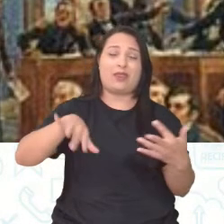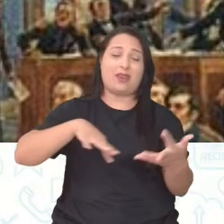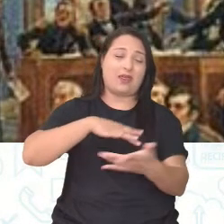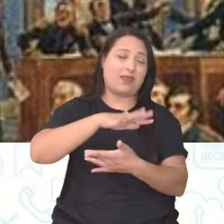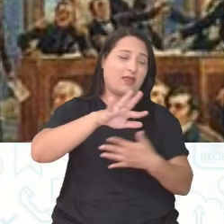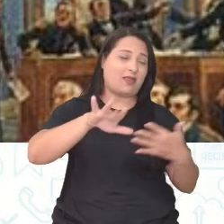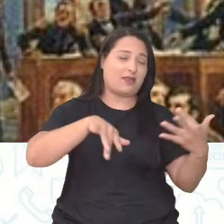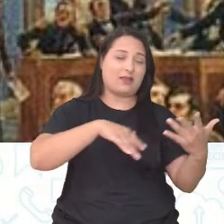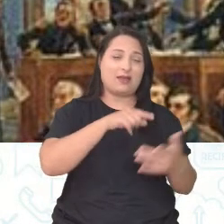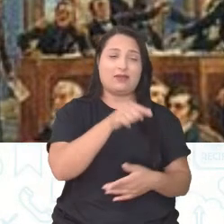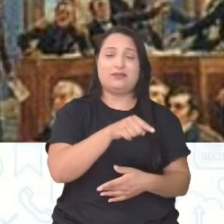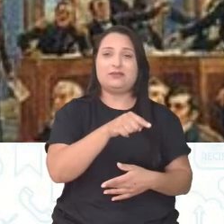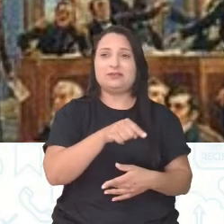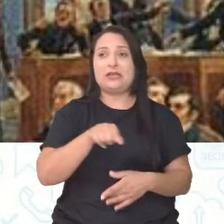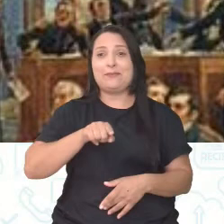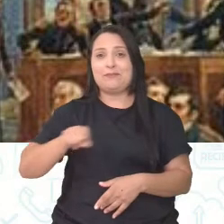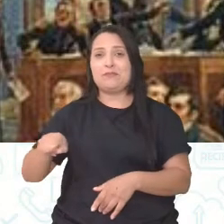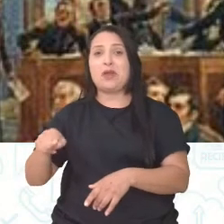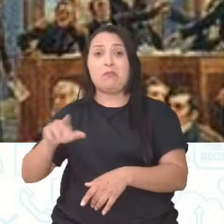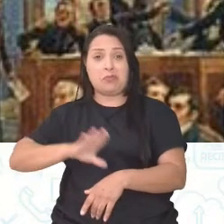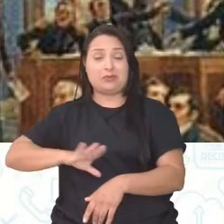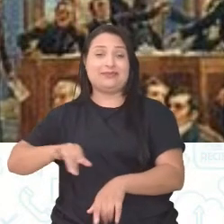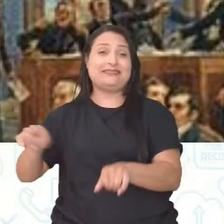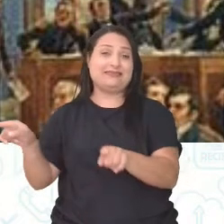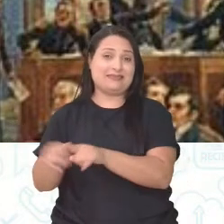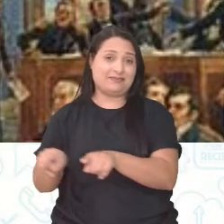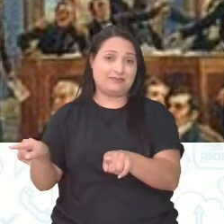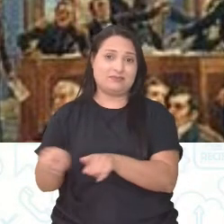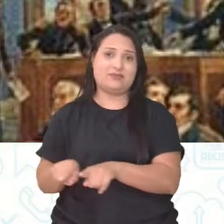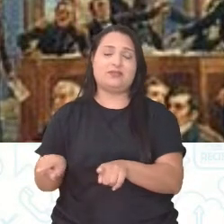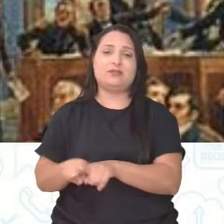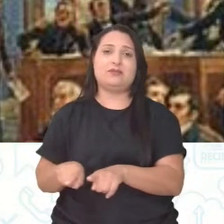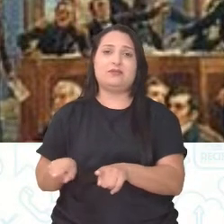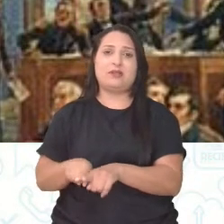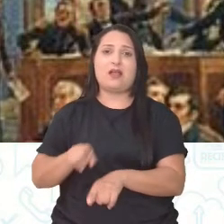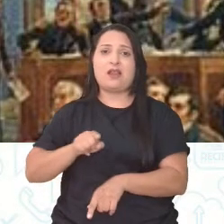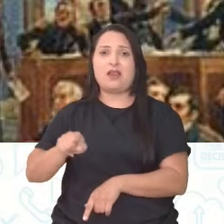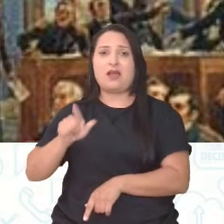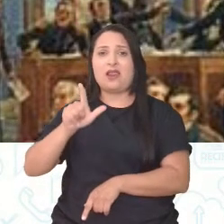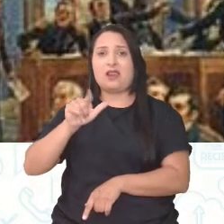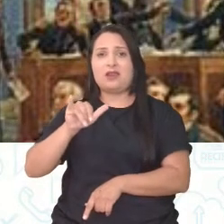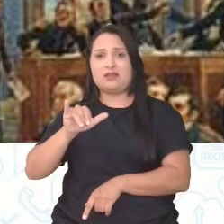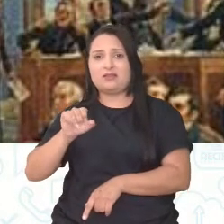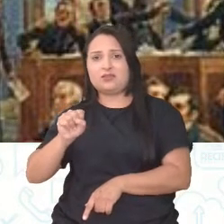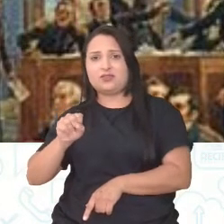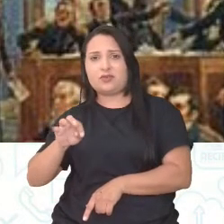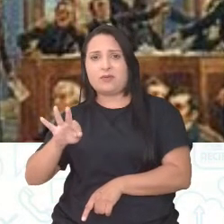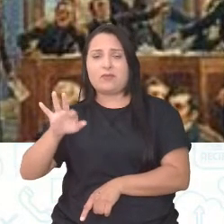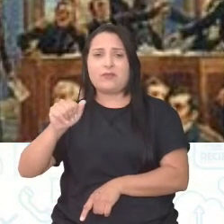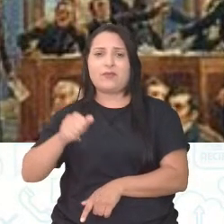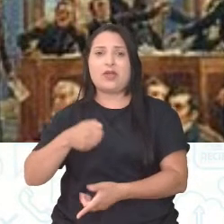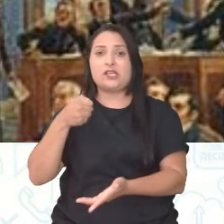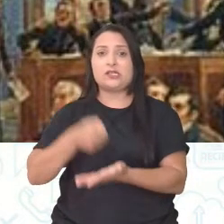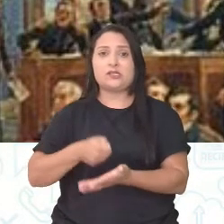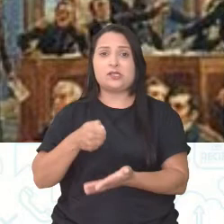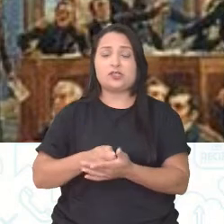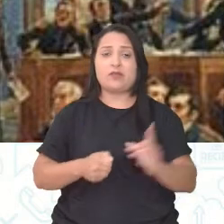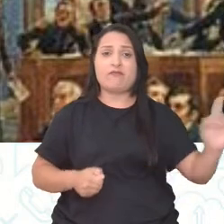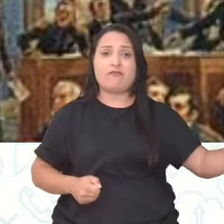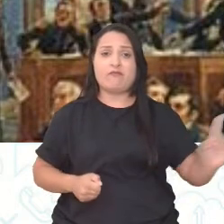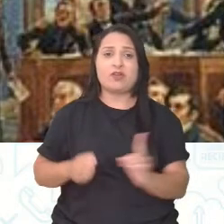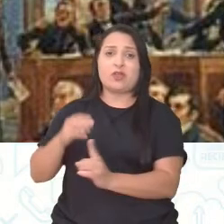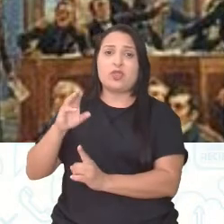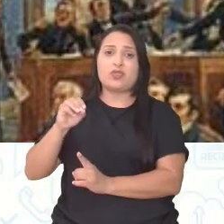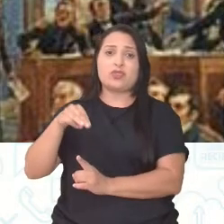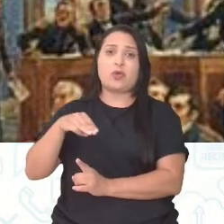lá em Portugal também, vejam só. As cortes de Lisboa exigiam o retorno imediato de Dom Pedro. E